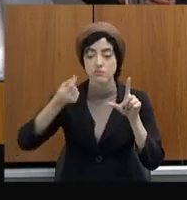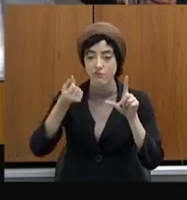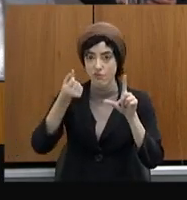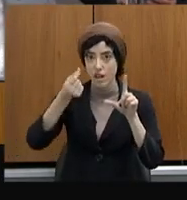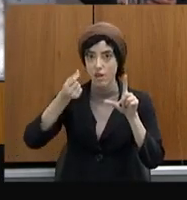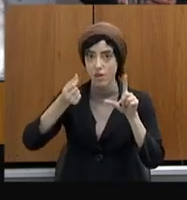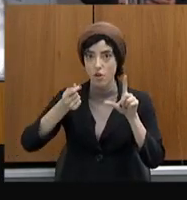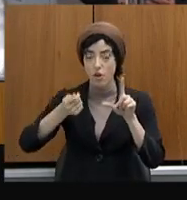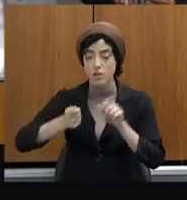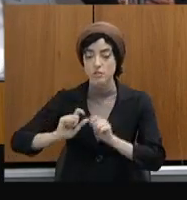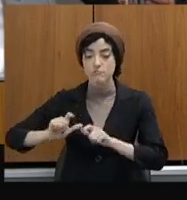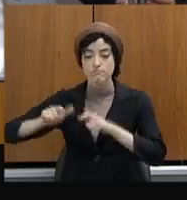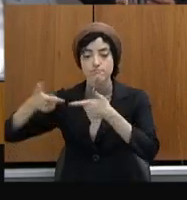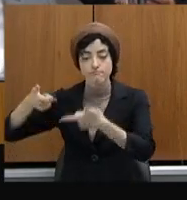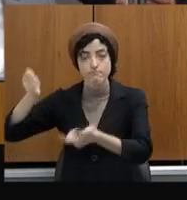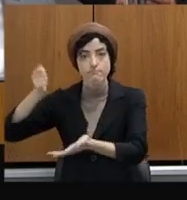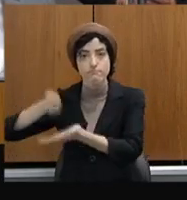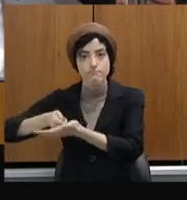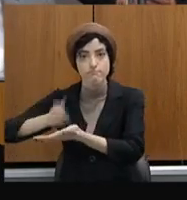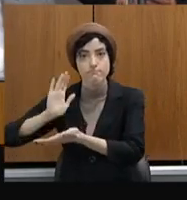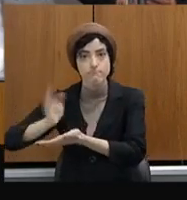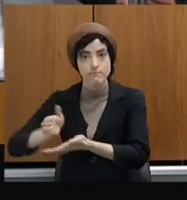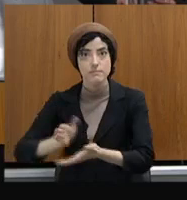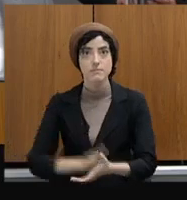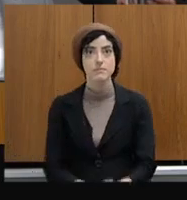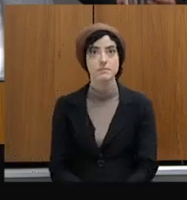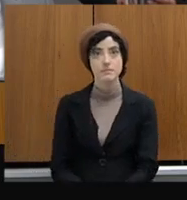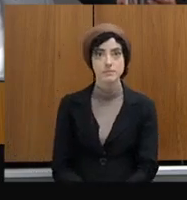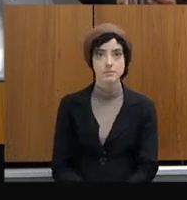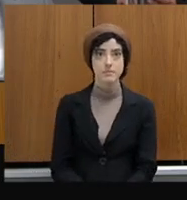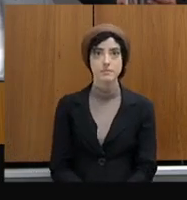20, 21 e 22.